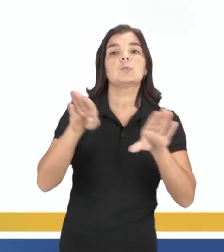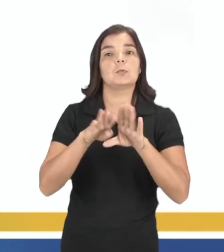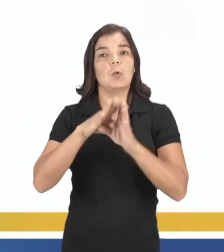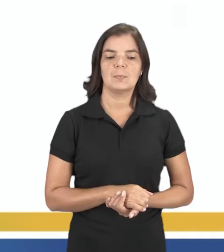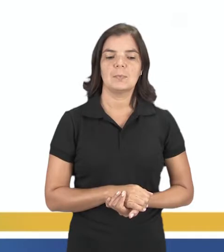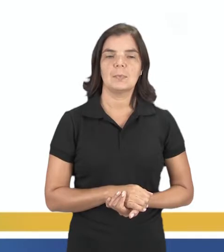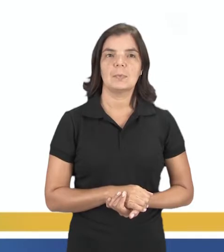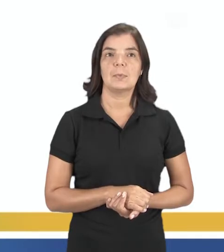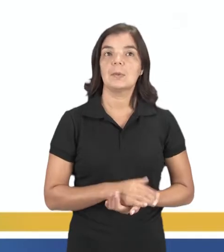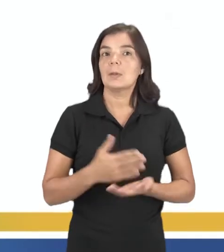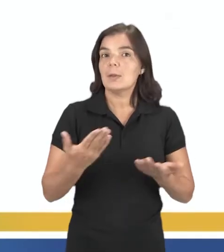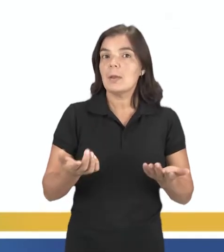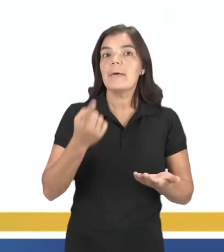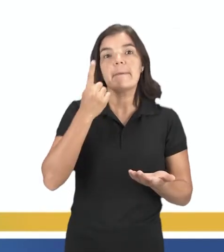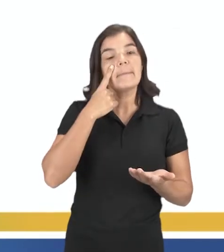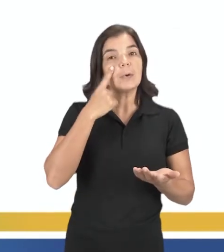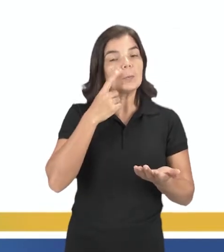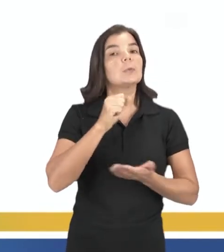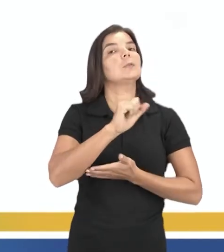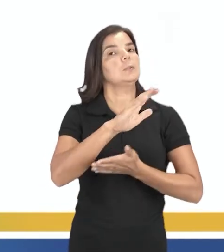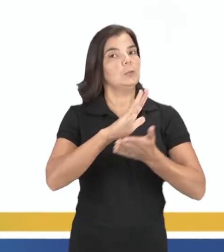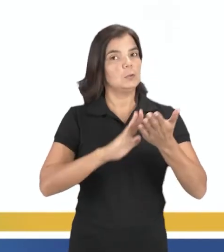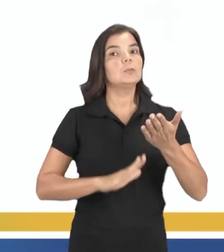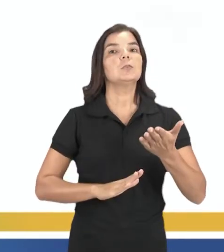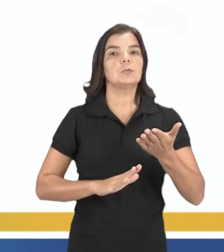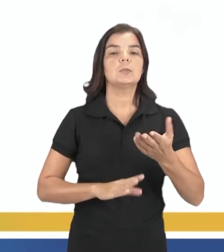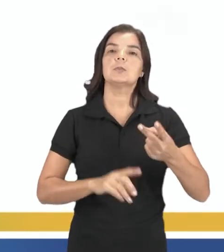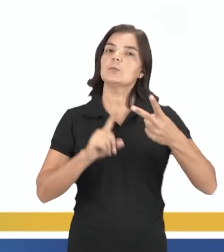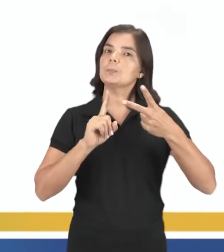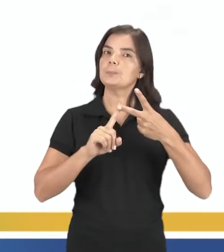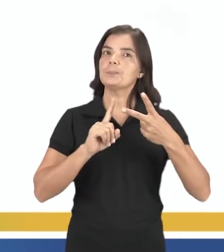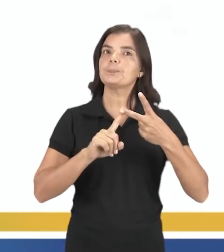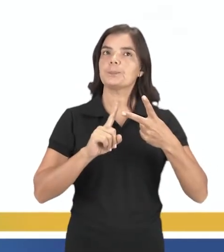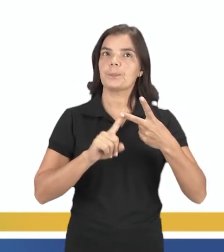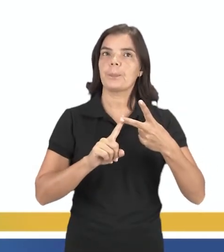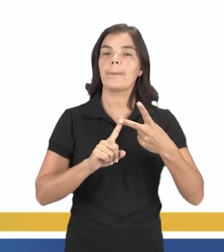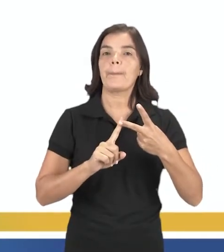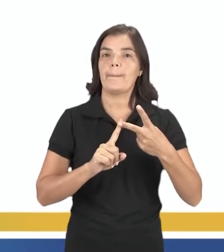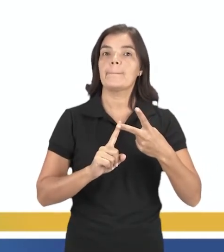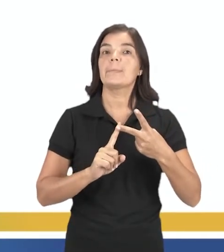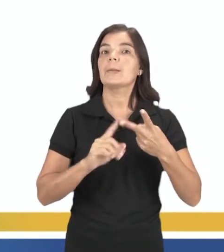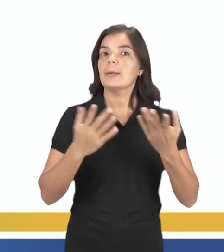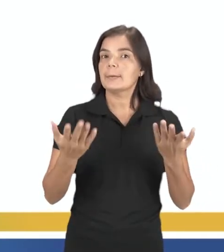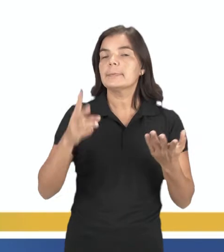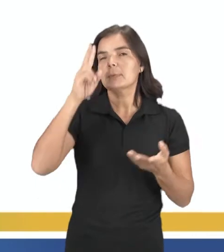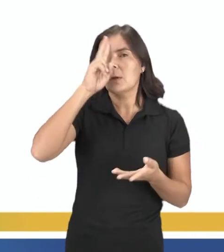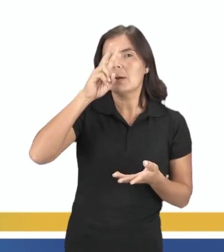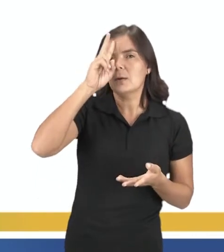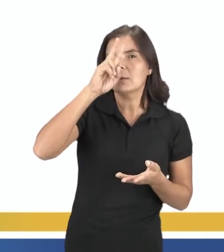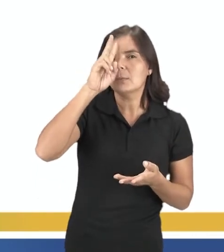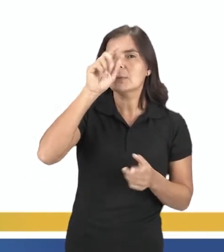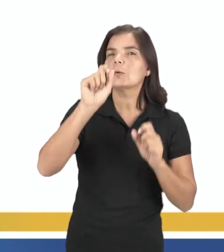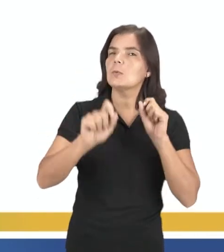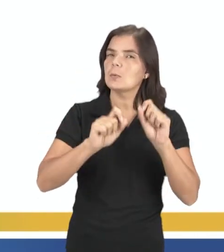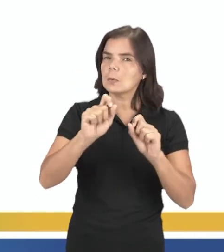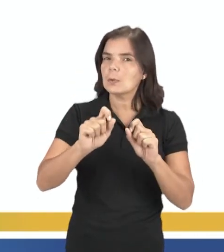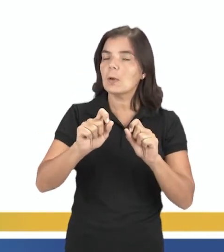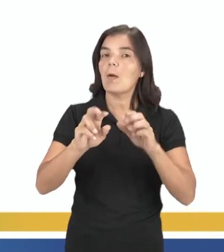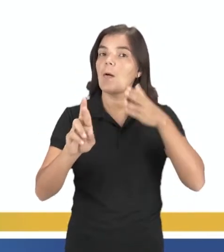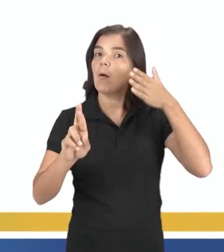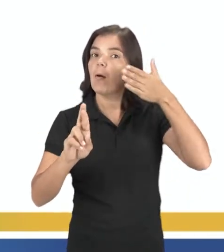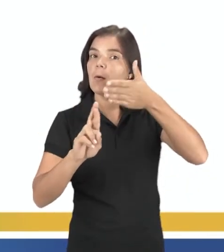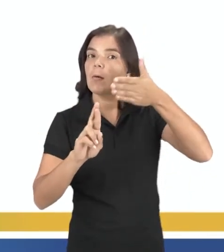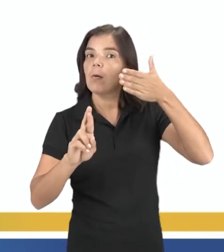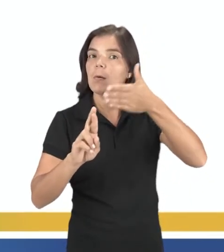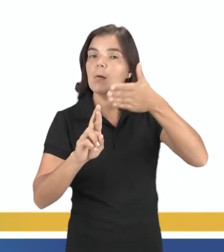espectador. E vamos para mais uma atividade, gente, a atividade 2, né? Vamos lembrar que nós estamos aqui fazendo referência